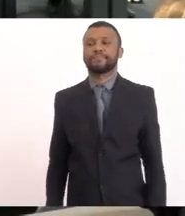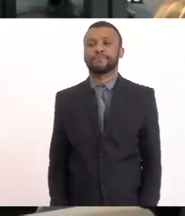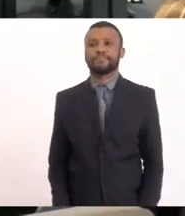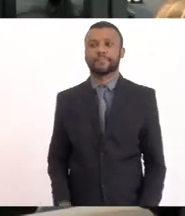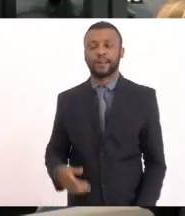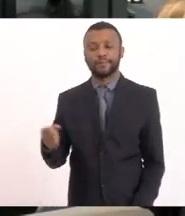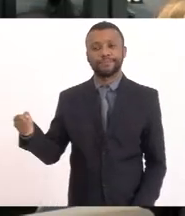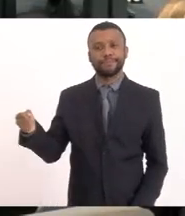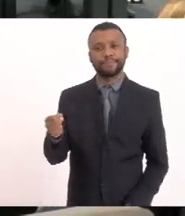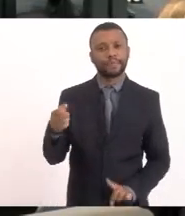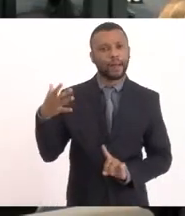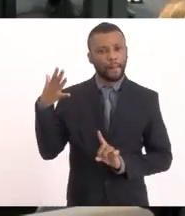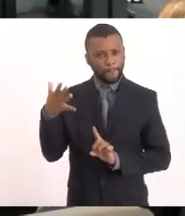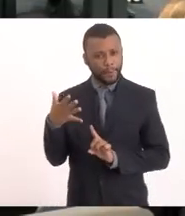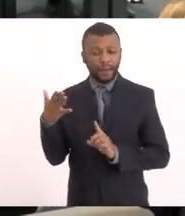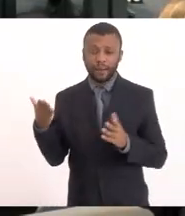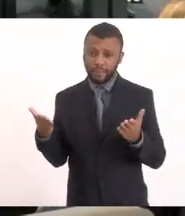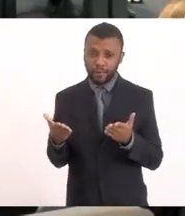para